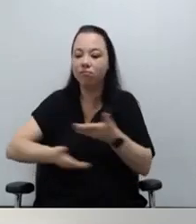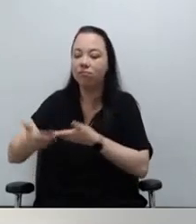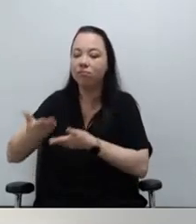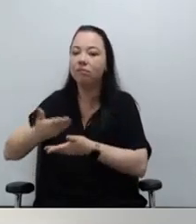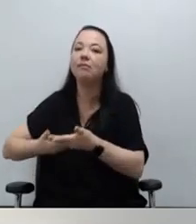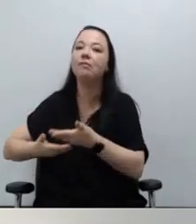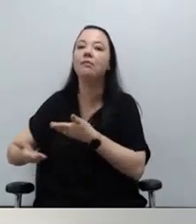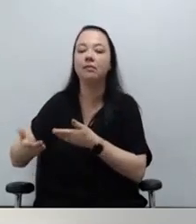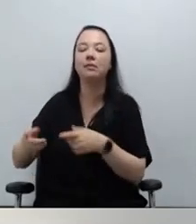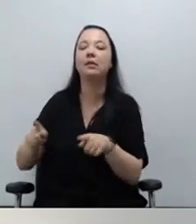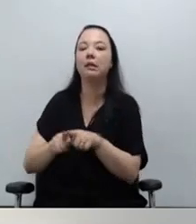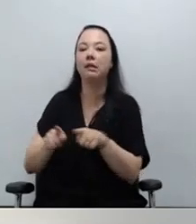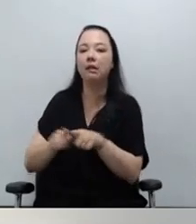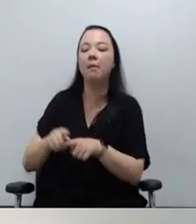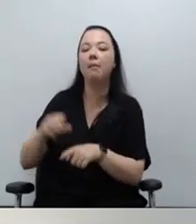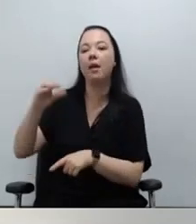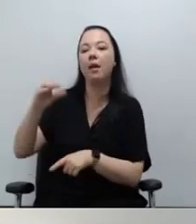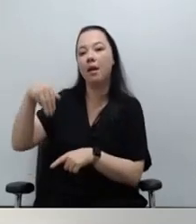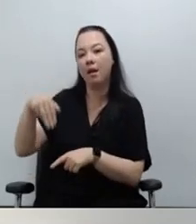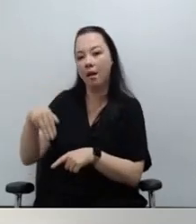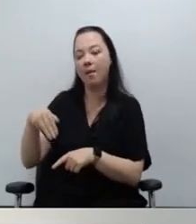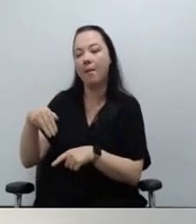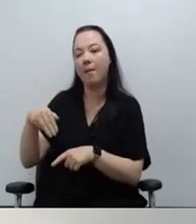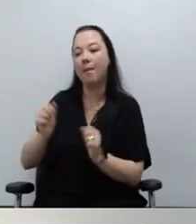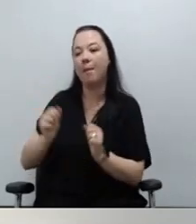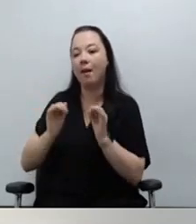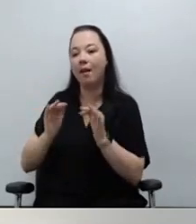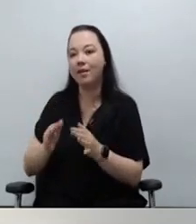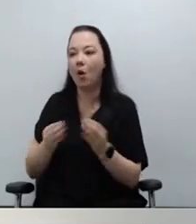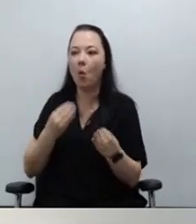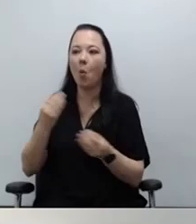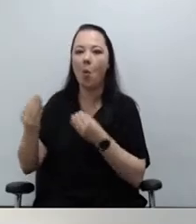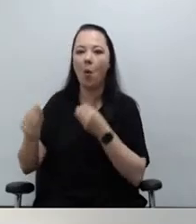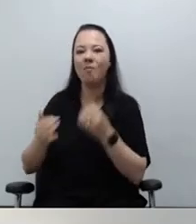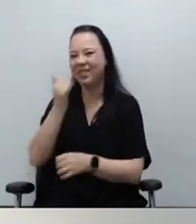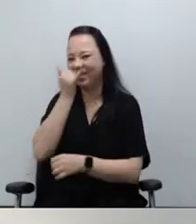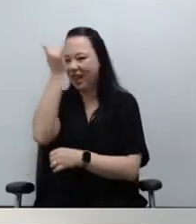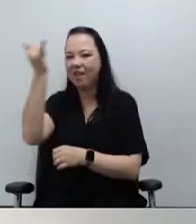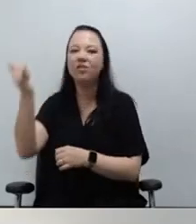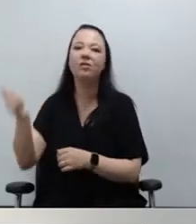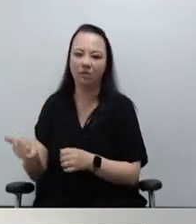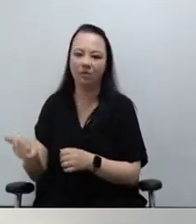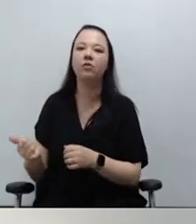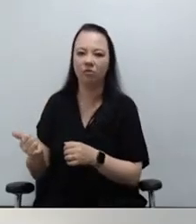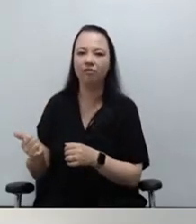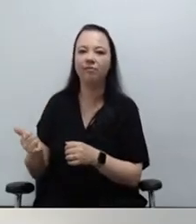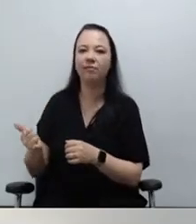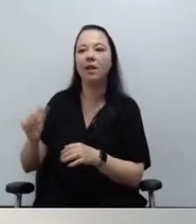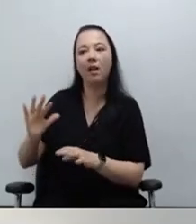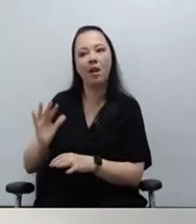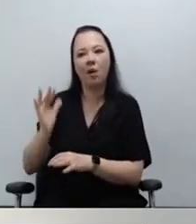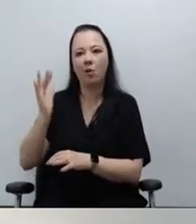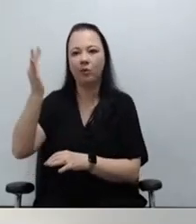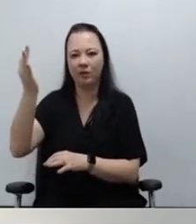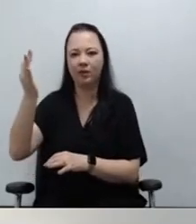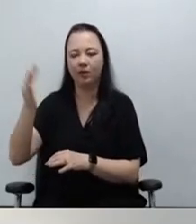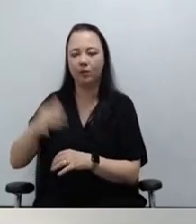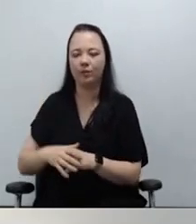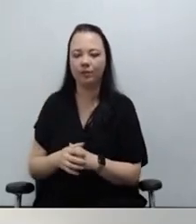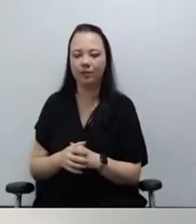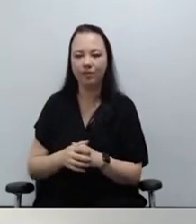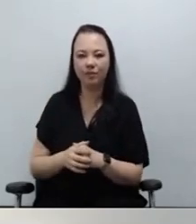reflexões sobre a atuação do CAM em casos de tragédias dessa natureza e os impactos pessoais gerados deste trabalho.